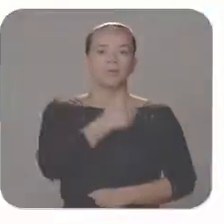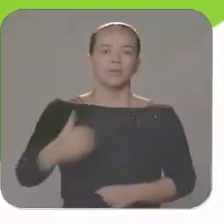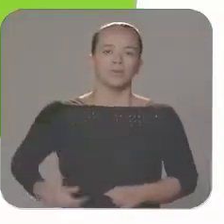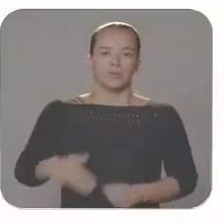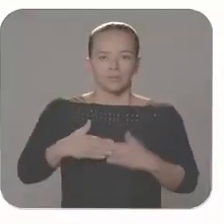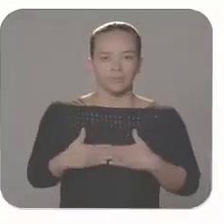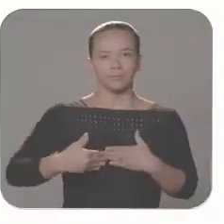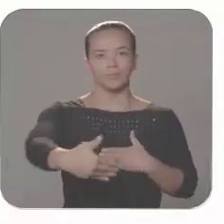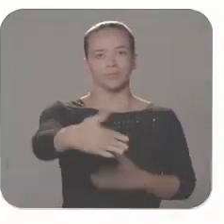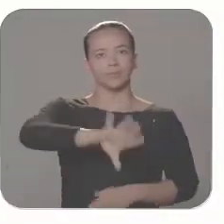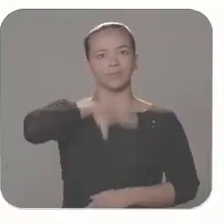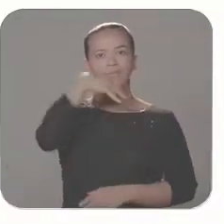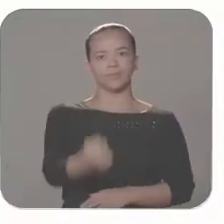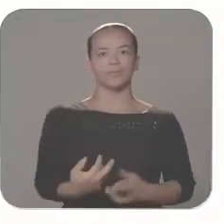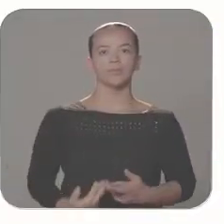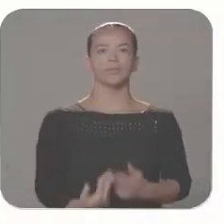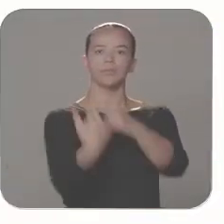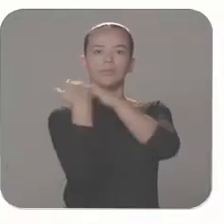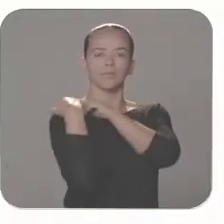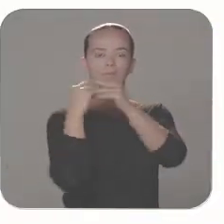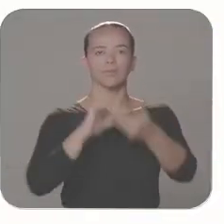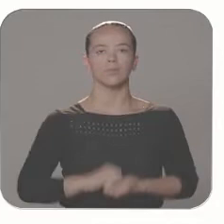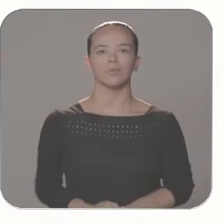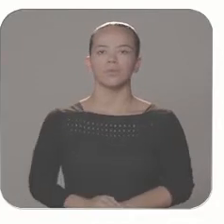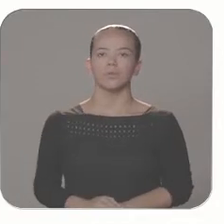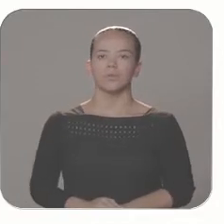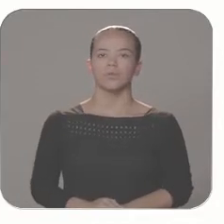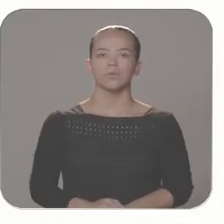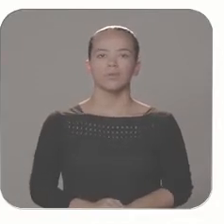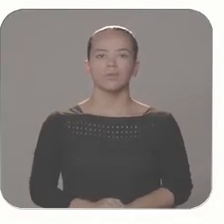Governador. Para frente, com coragem e responsabilidade. Governador. Governador. Reinaldo Obrigado.